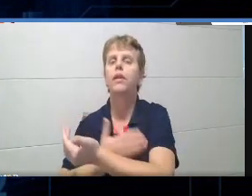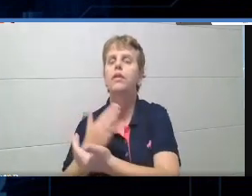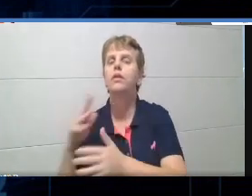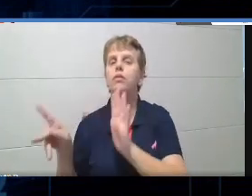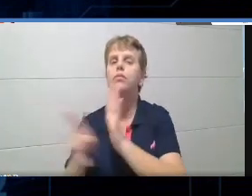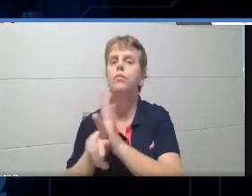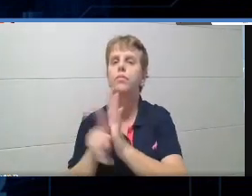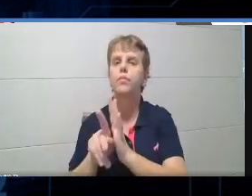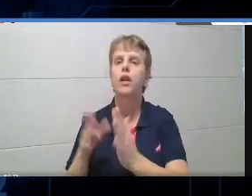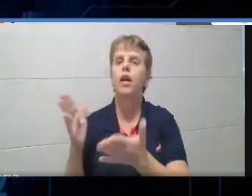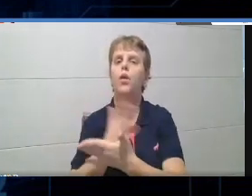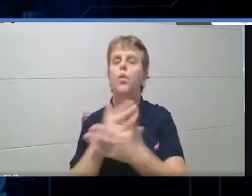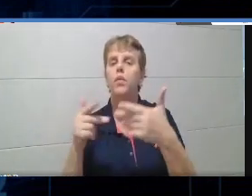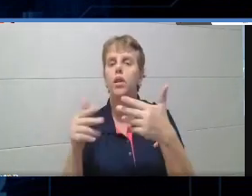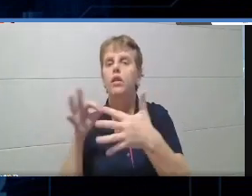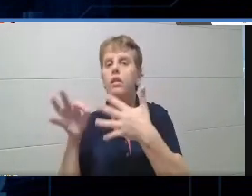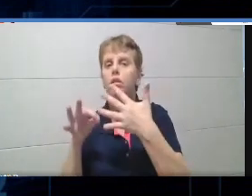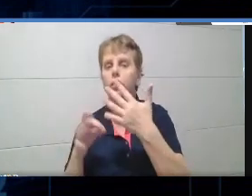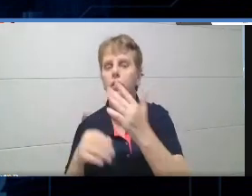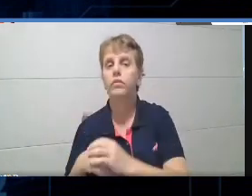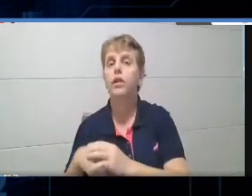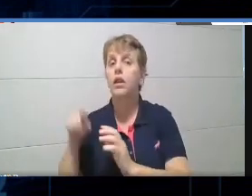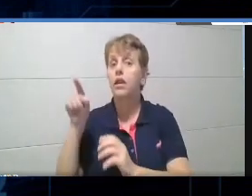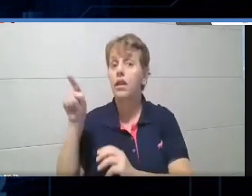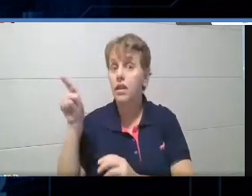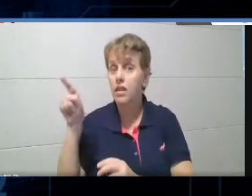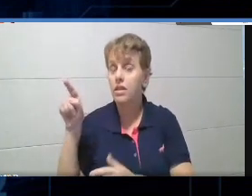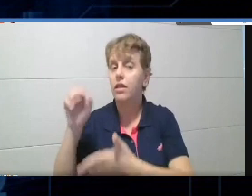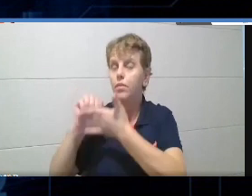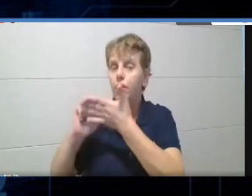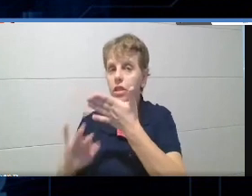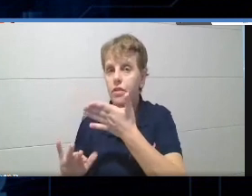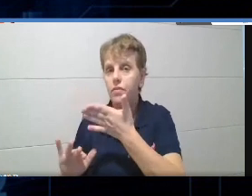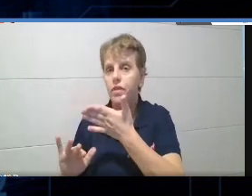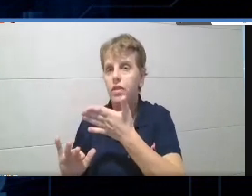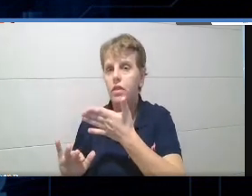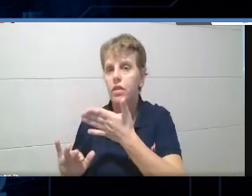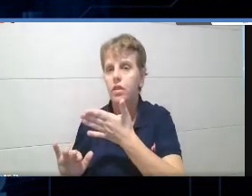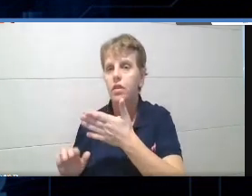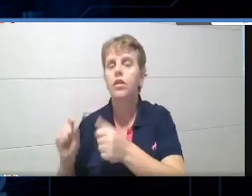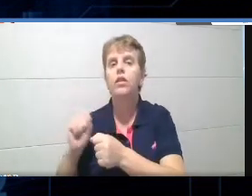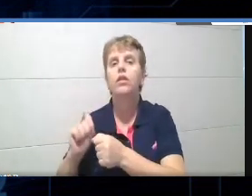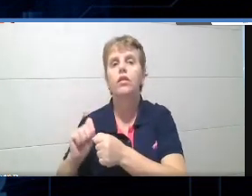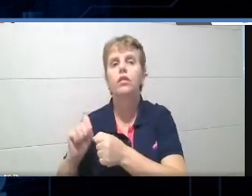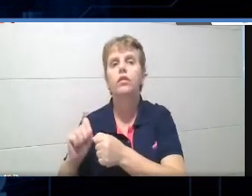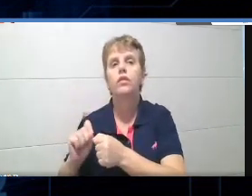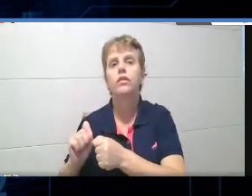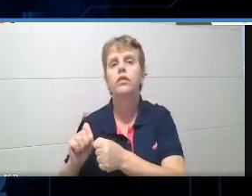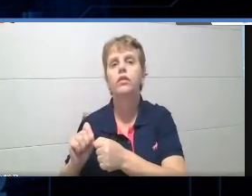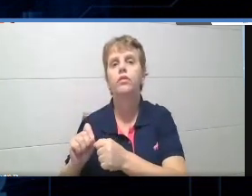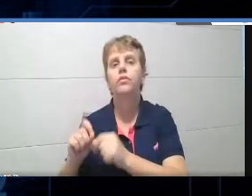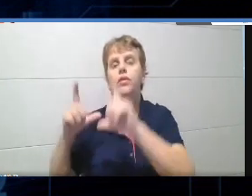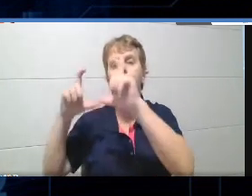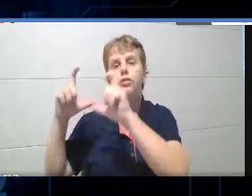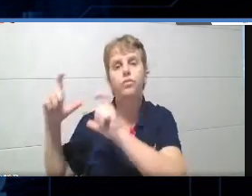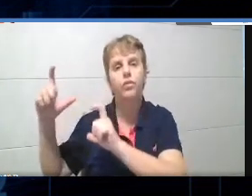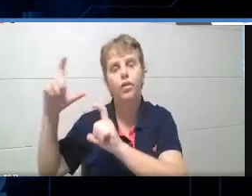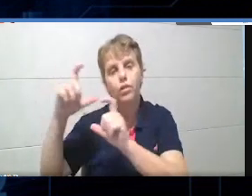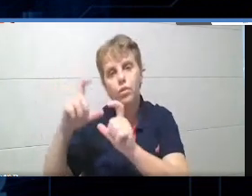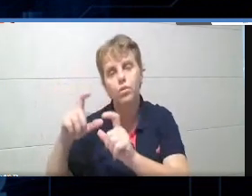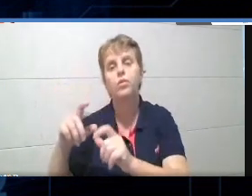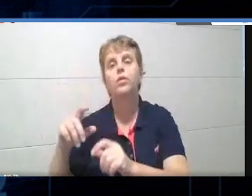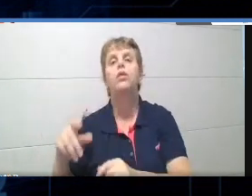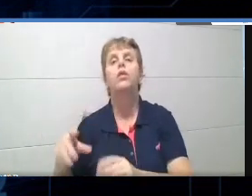alguns itens, ó, esse aqui foi uma atividade que eu fiz com podcast. podcast. Então, podcast, passei um